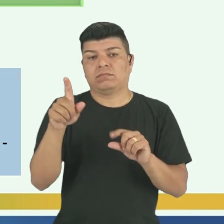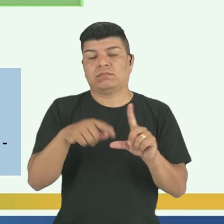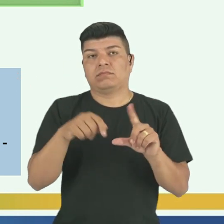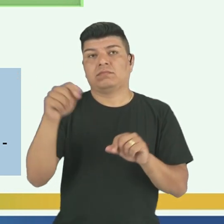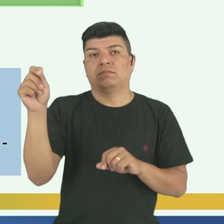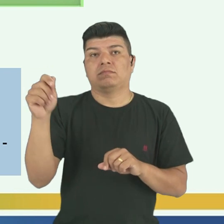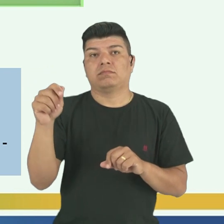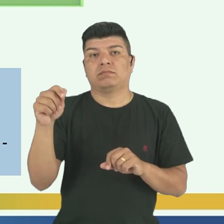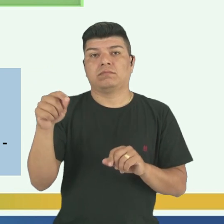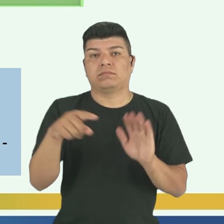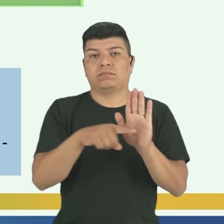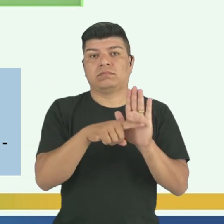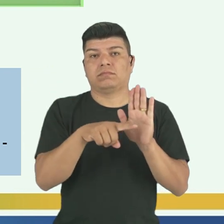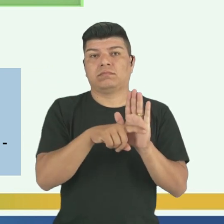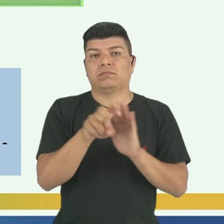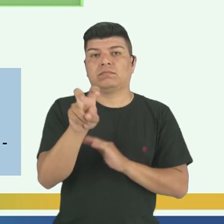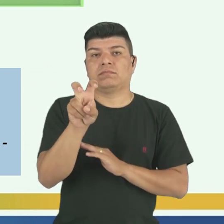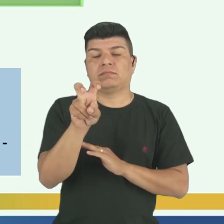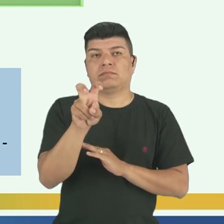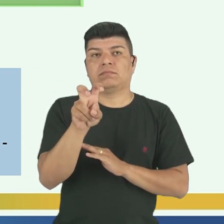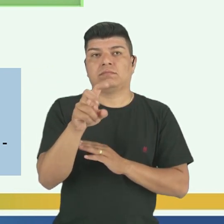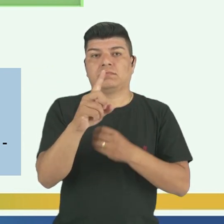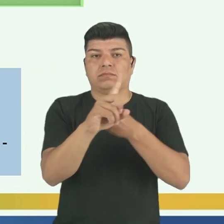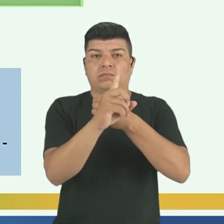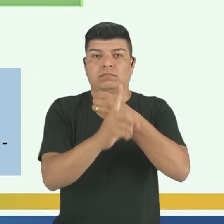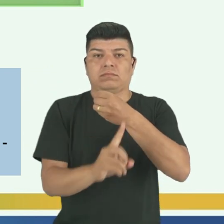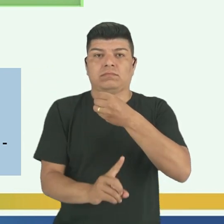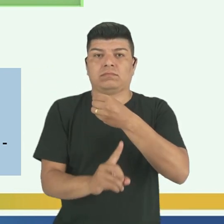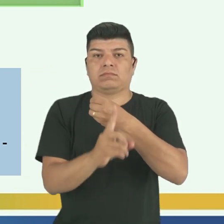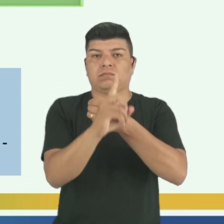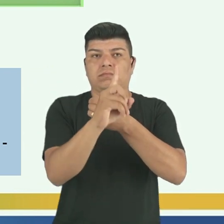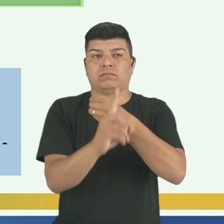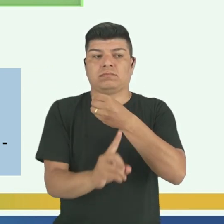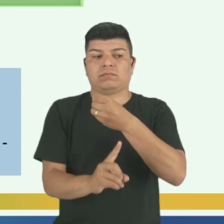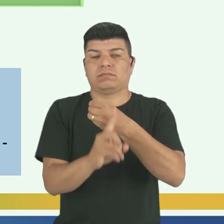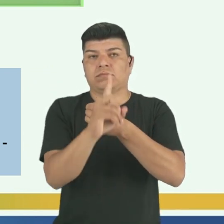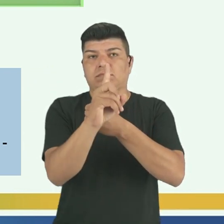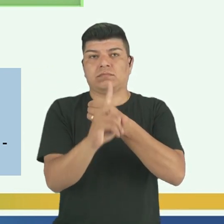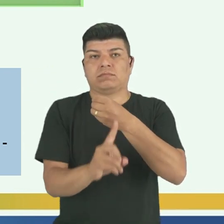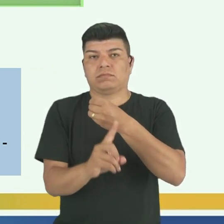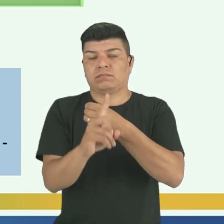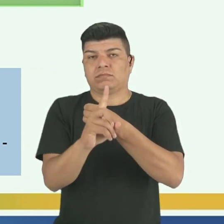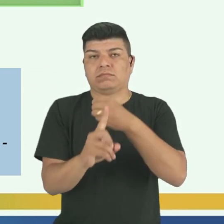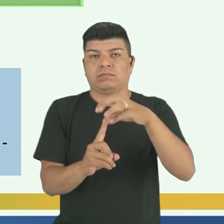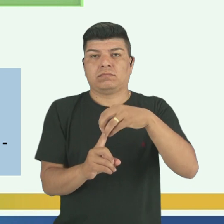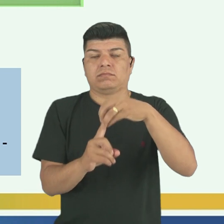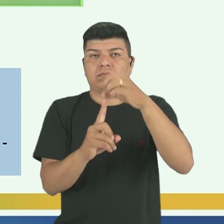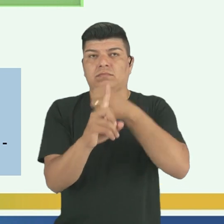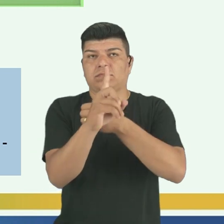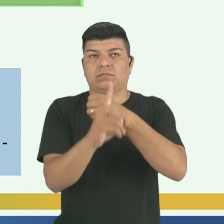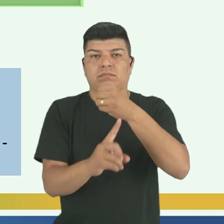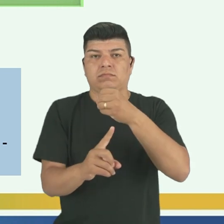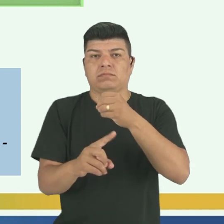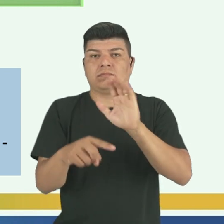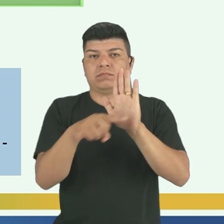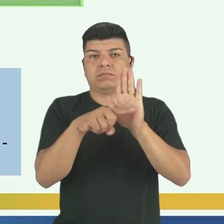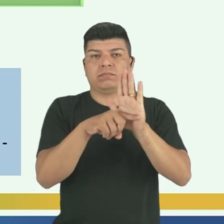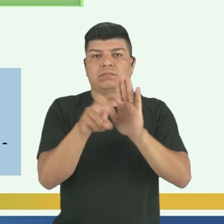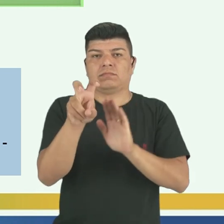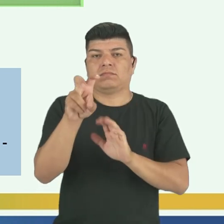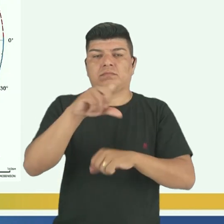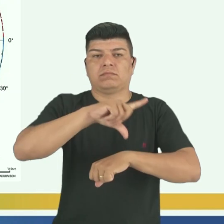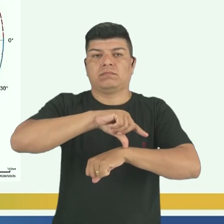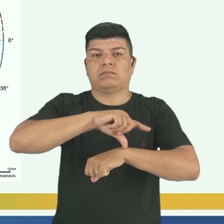menos 5, tá? Relacionada à linha do meridiano de Granuíche, a linha padrão é menos 5 horas,